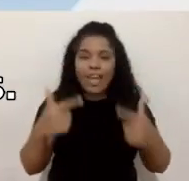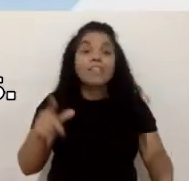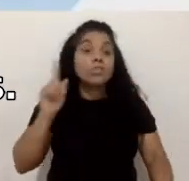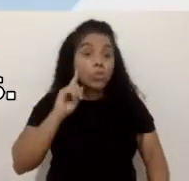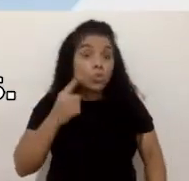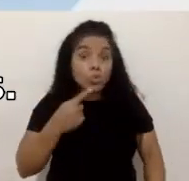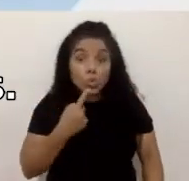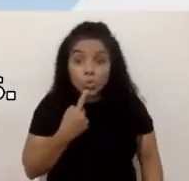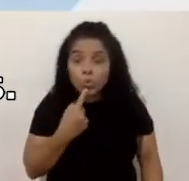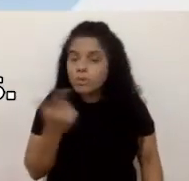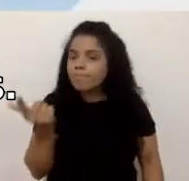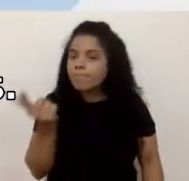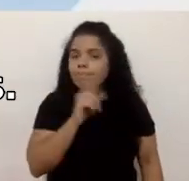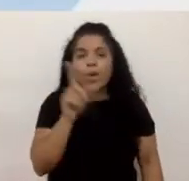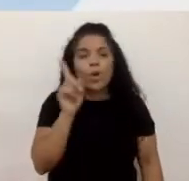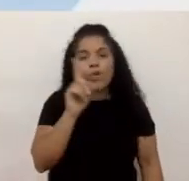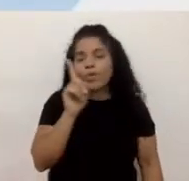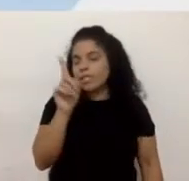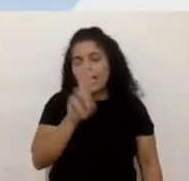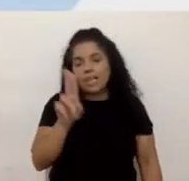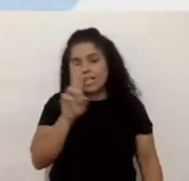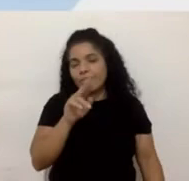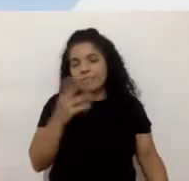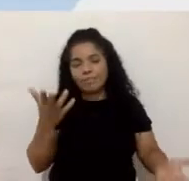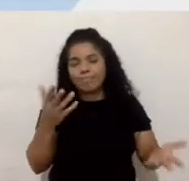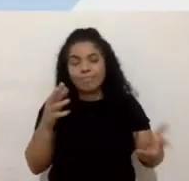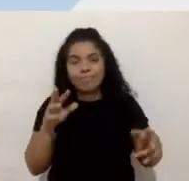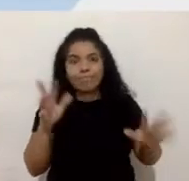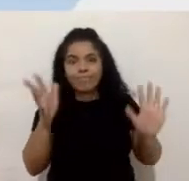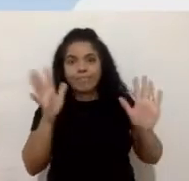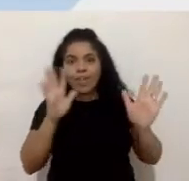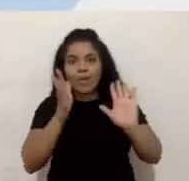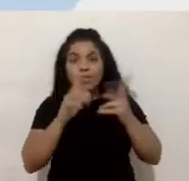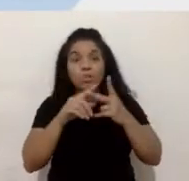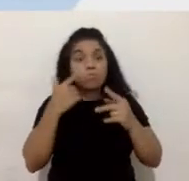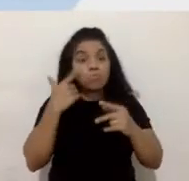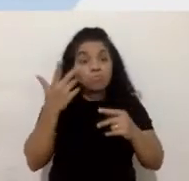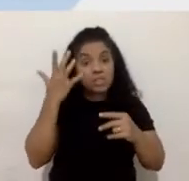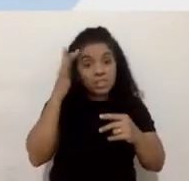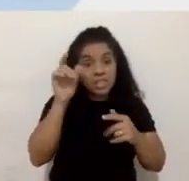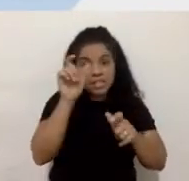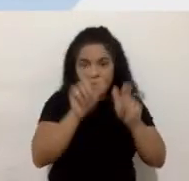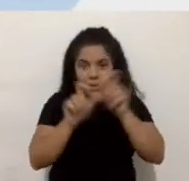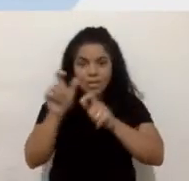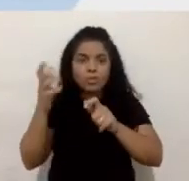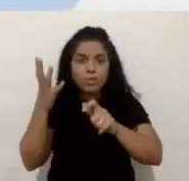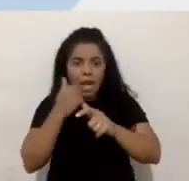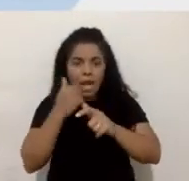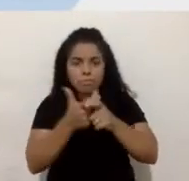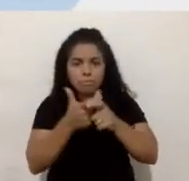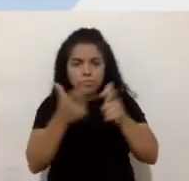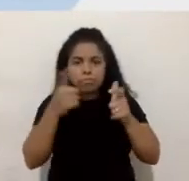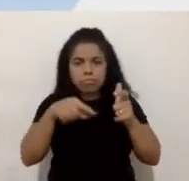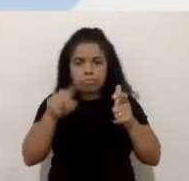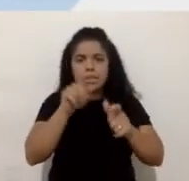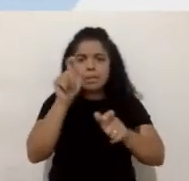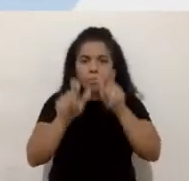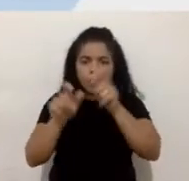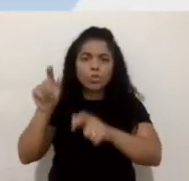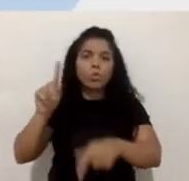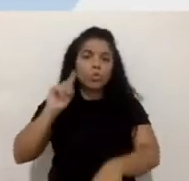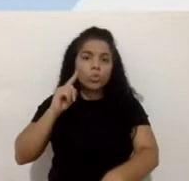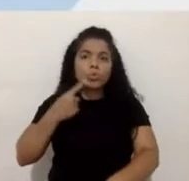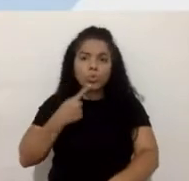conseguem consumir os conteúdos. Eu não sei se as pessoas aqui sabem, mas uma grande parcela das pessoas surdas